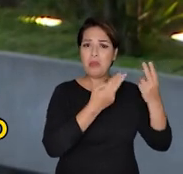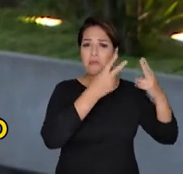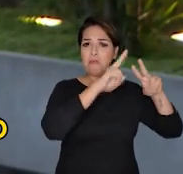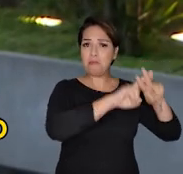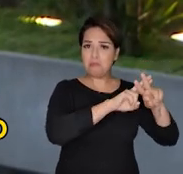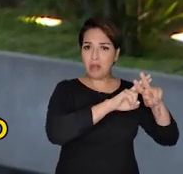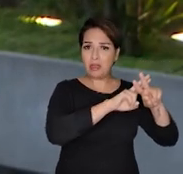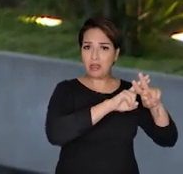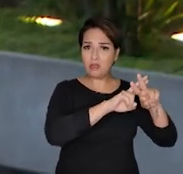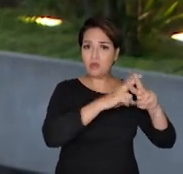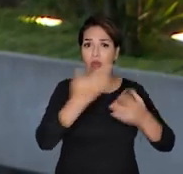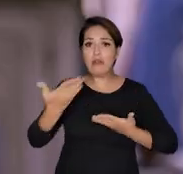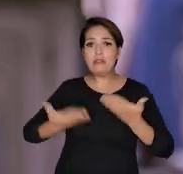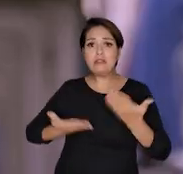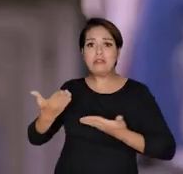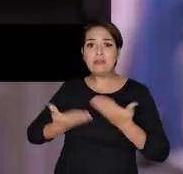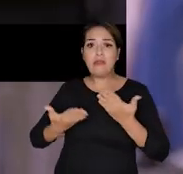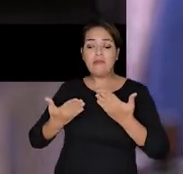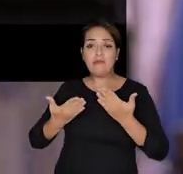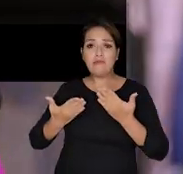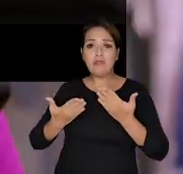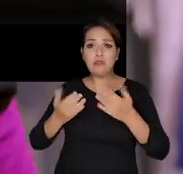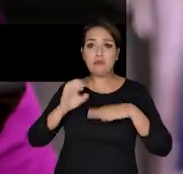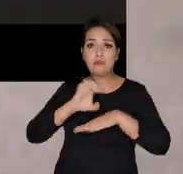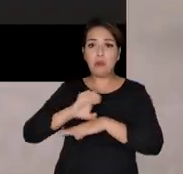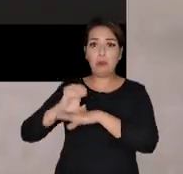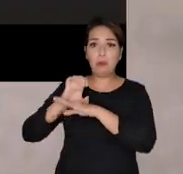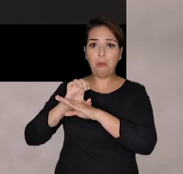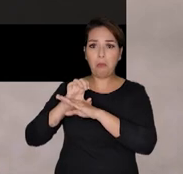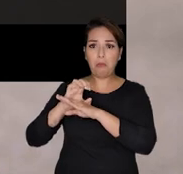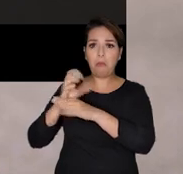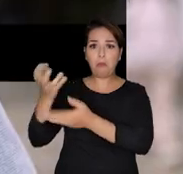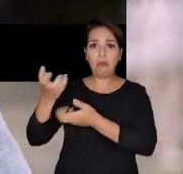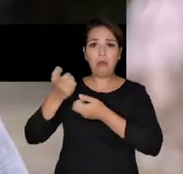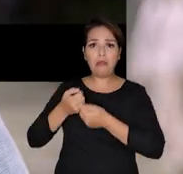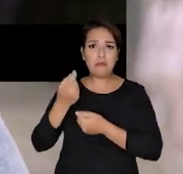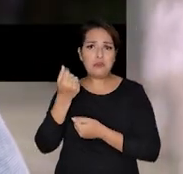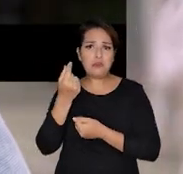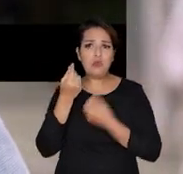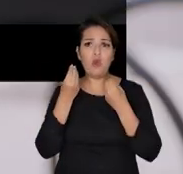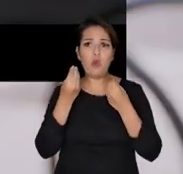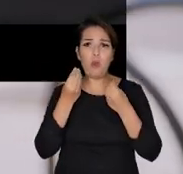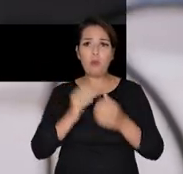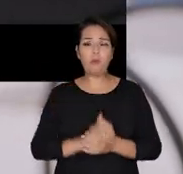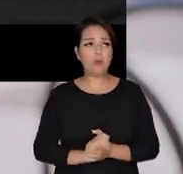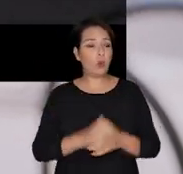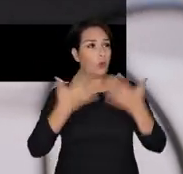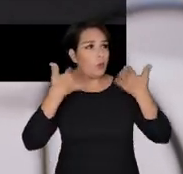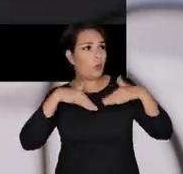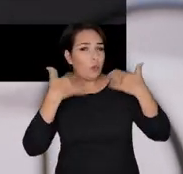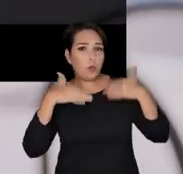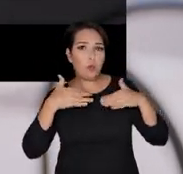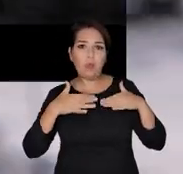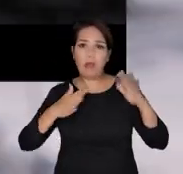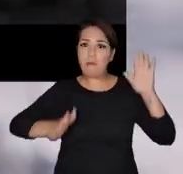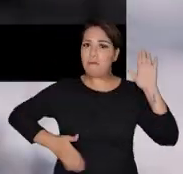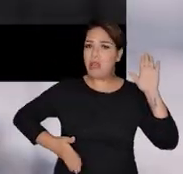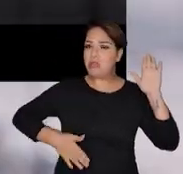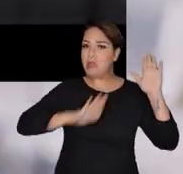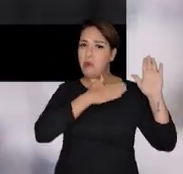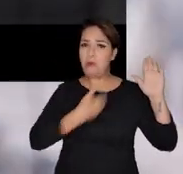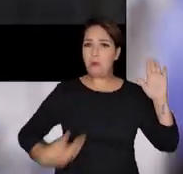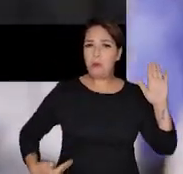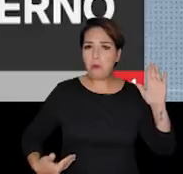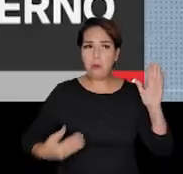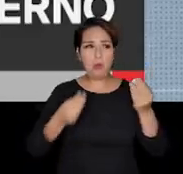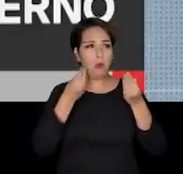serviços ao Governo do Estado e receber por isso. Caraca, um Estado totalmente dominado pelo crime organizado. A gente é governado por